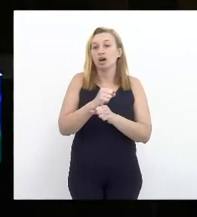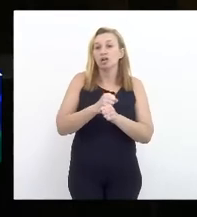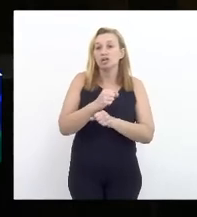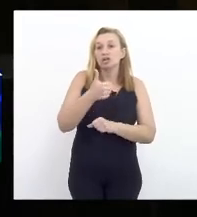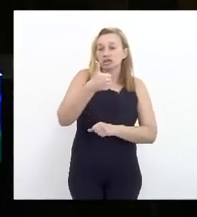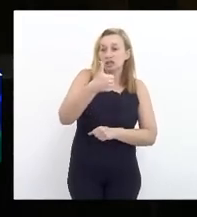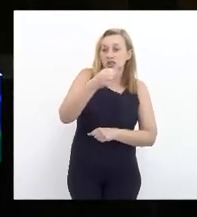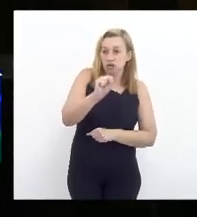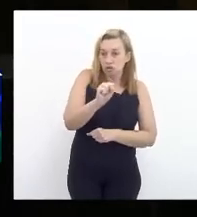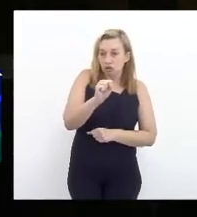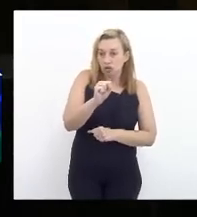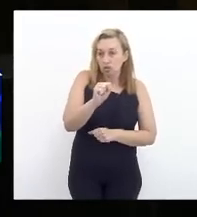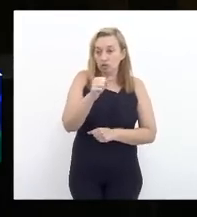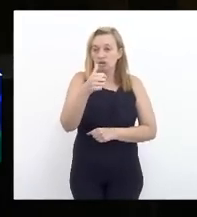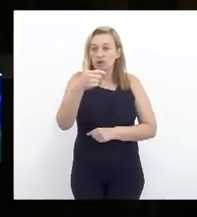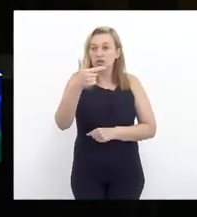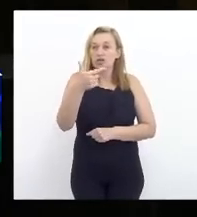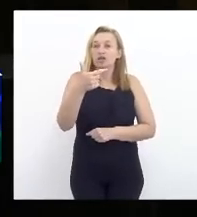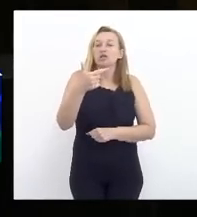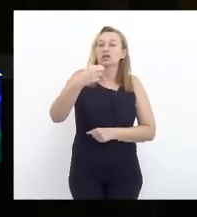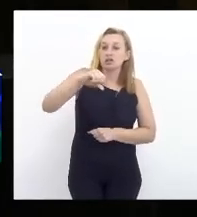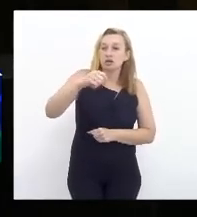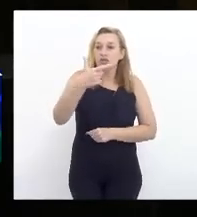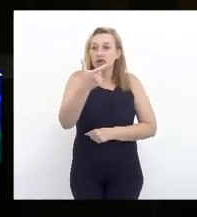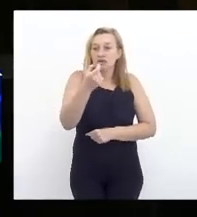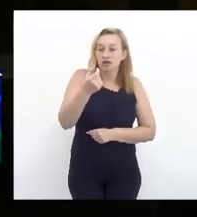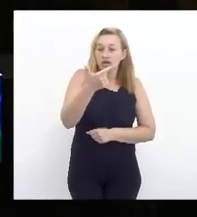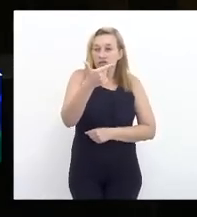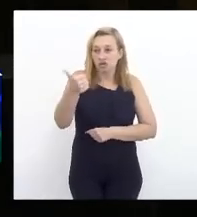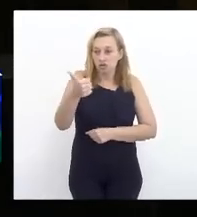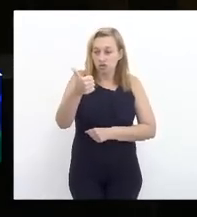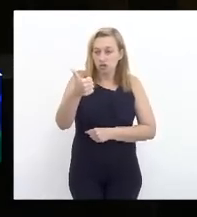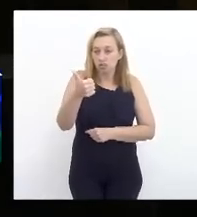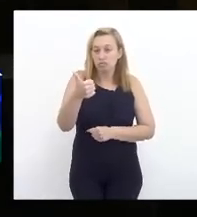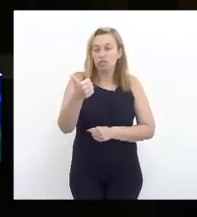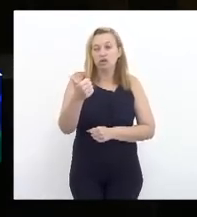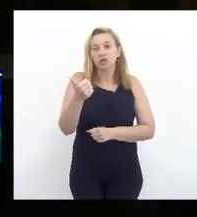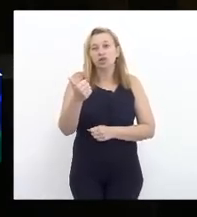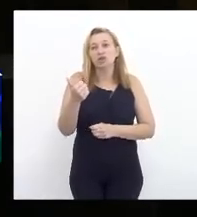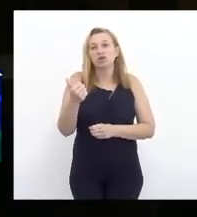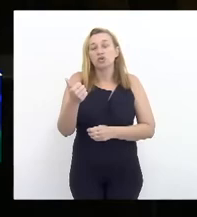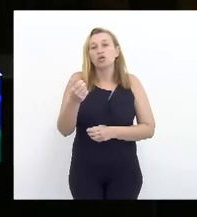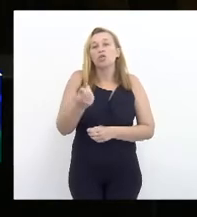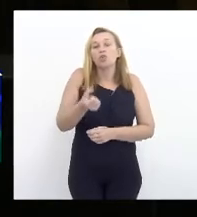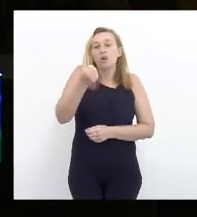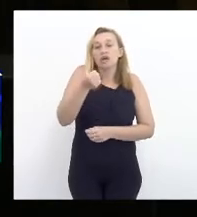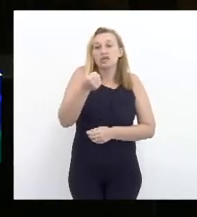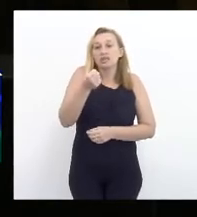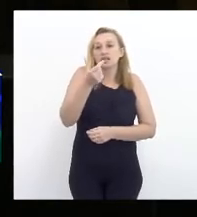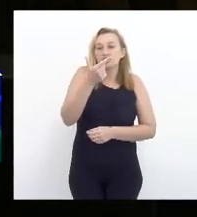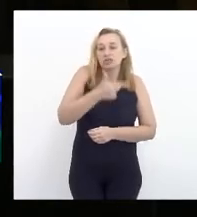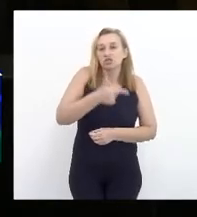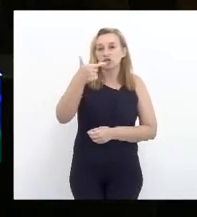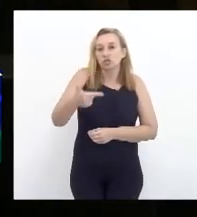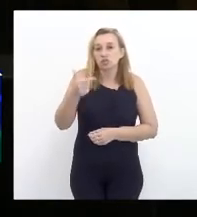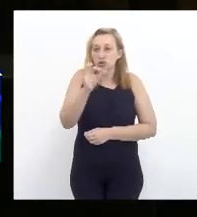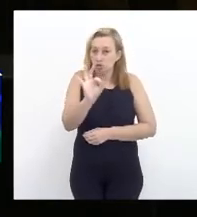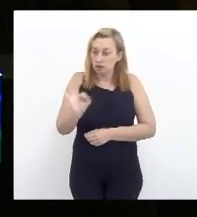18 inteiro, 19, 20 e 21, o que vai dar uma correção de quase 22%.